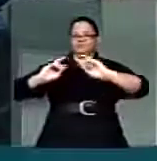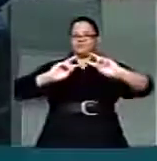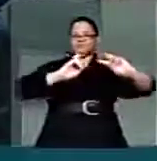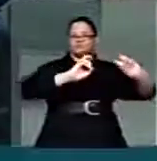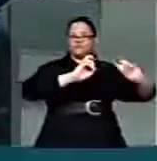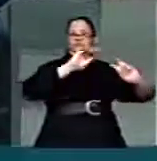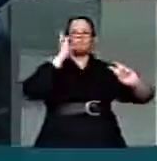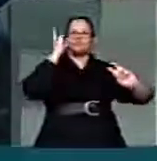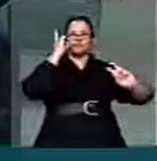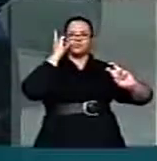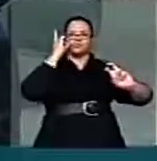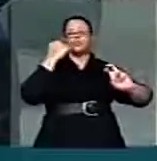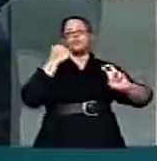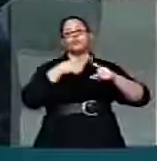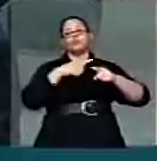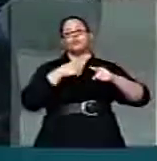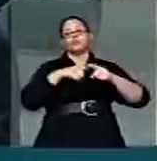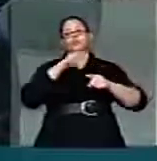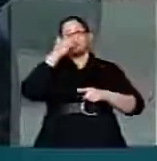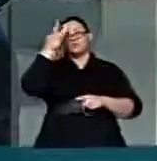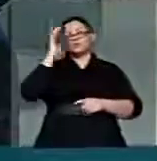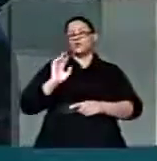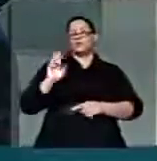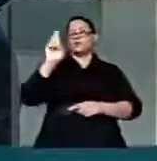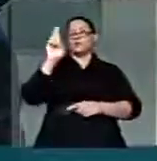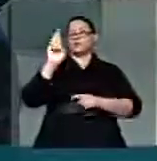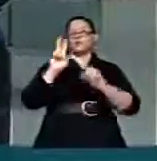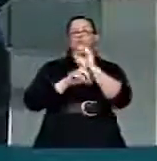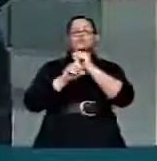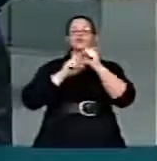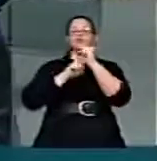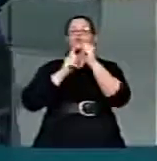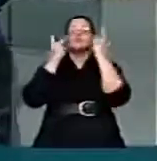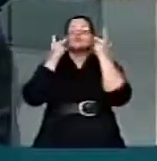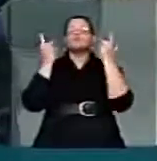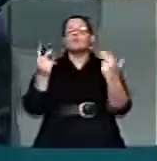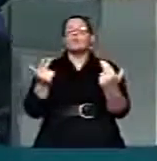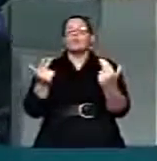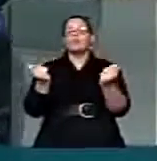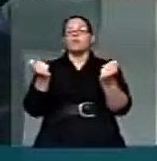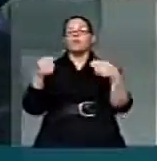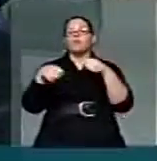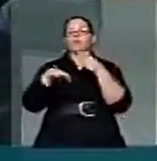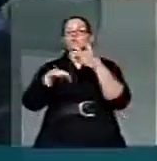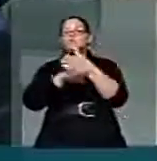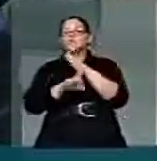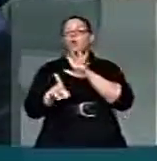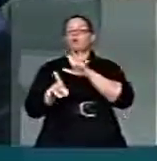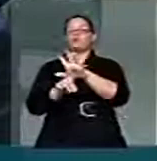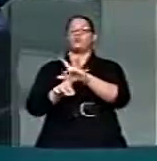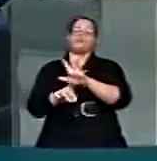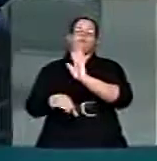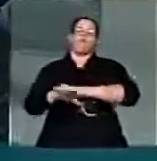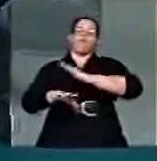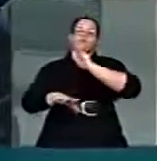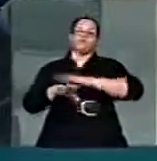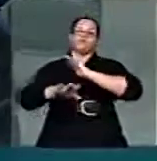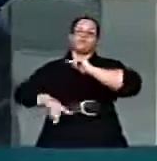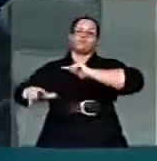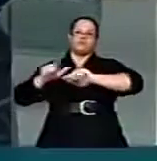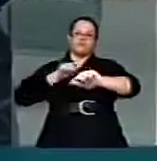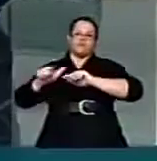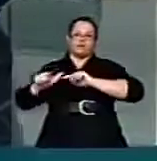comunidade, com que o representante, o cidadão da sociedade civil organizada ou não, influencie diretamente nos